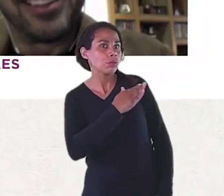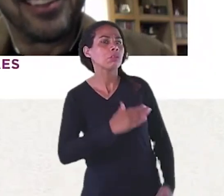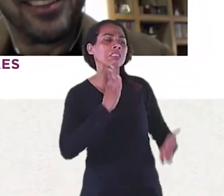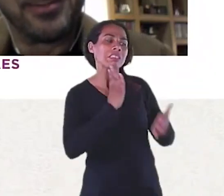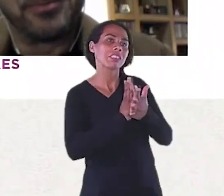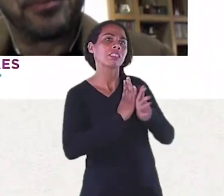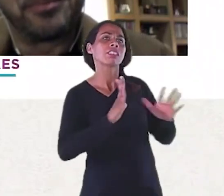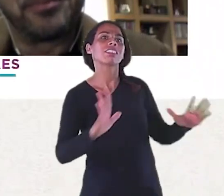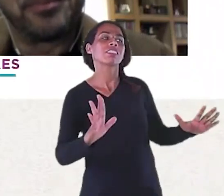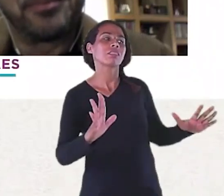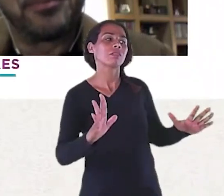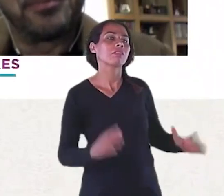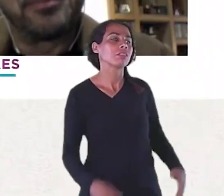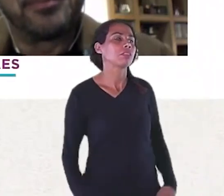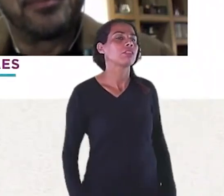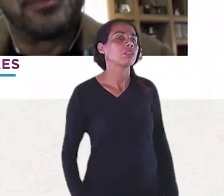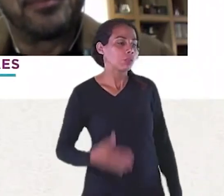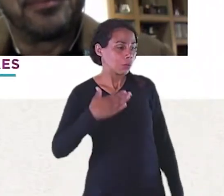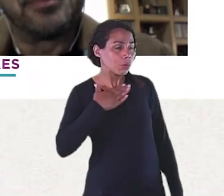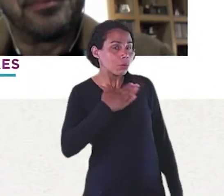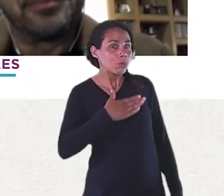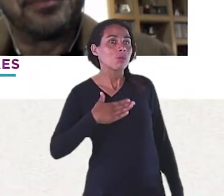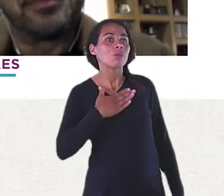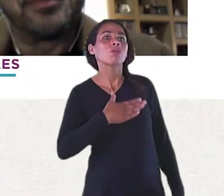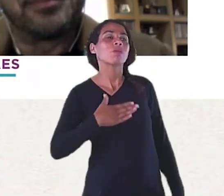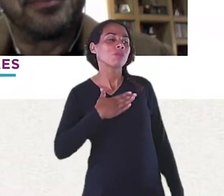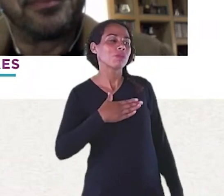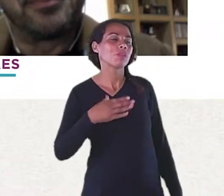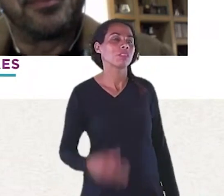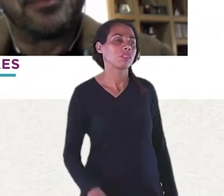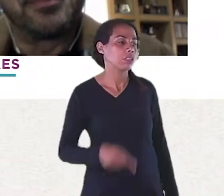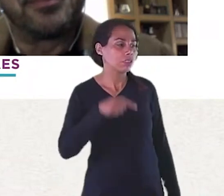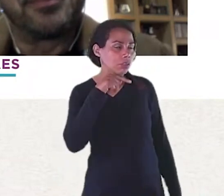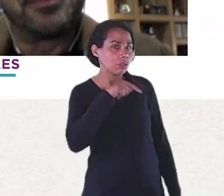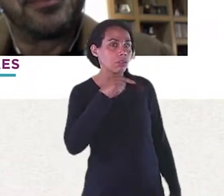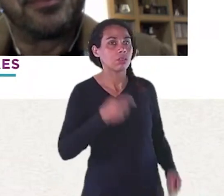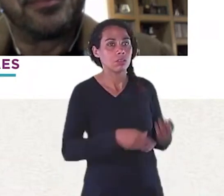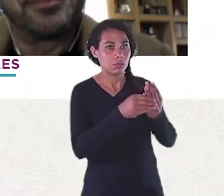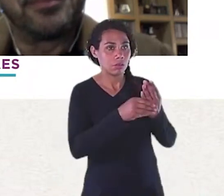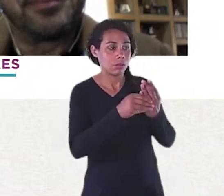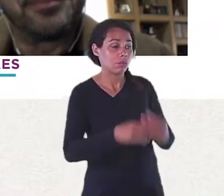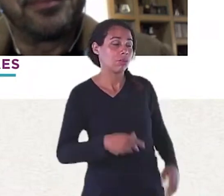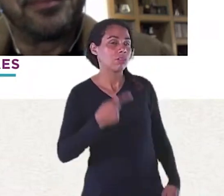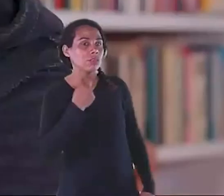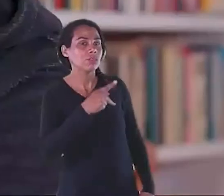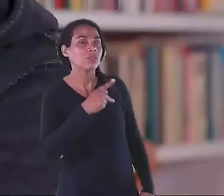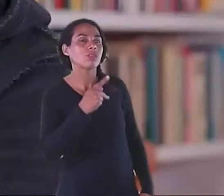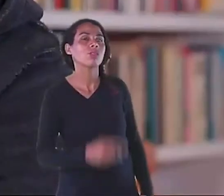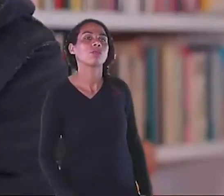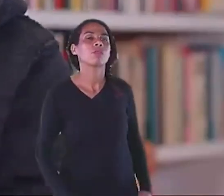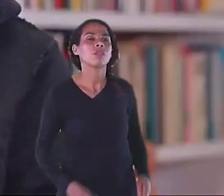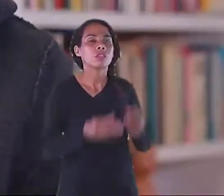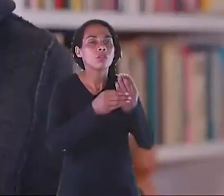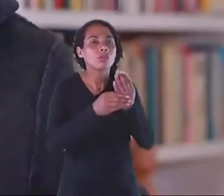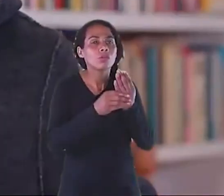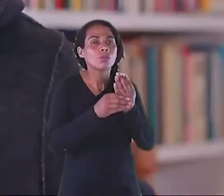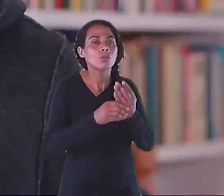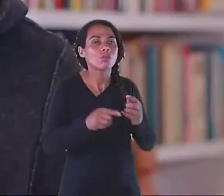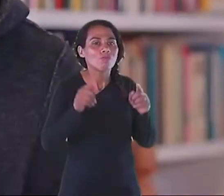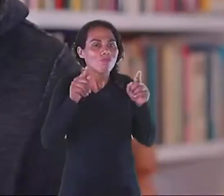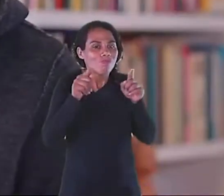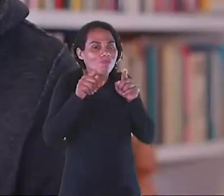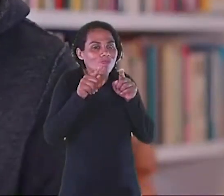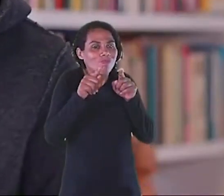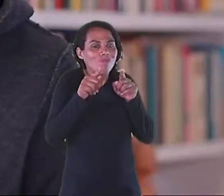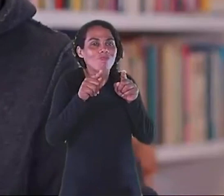que é pegar um livro escrito de design. Vamos lá, gente. É esse pequenininho. Afonso segura o livro Escritos de Design,